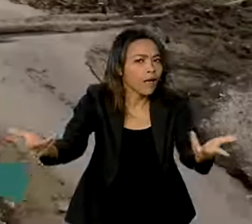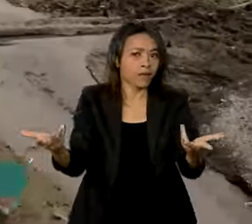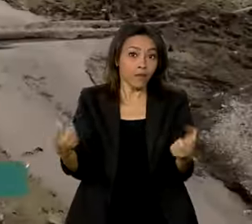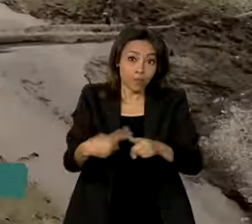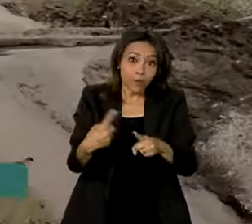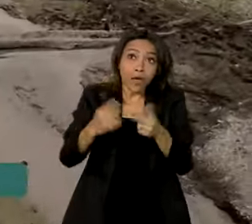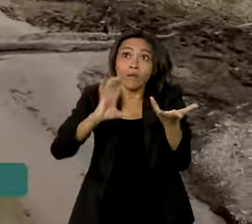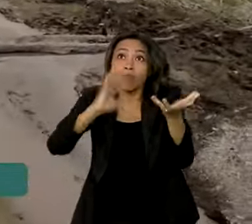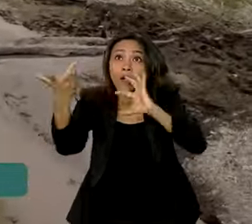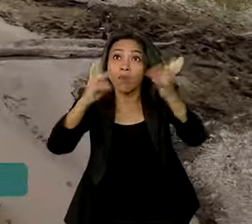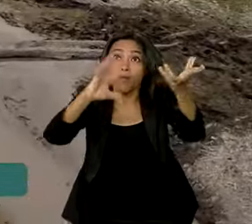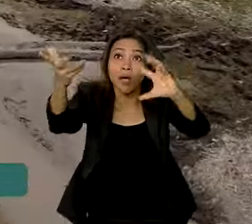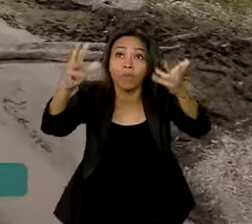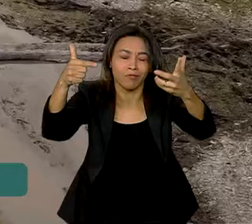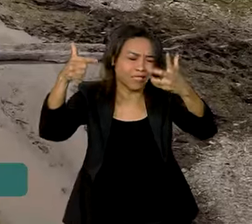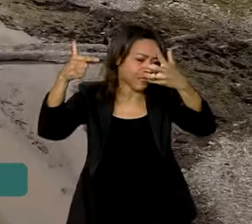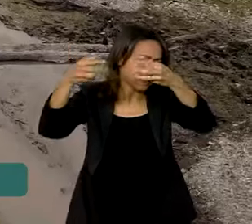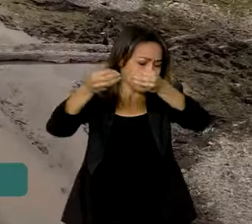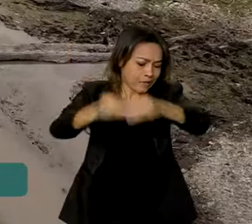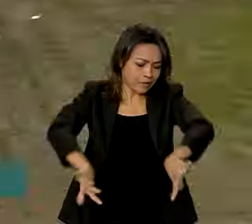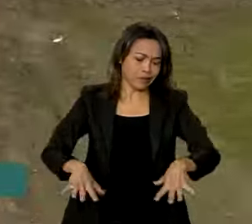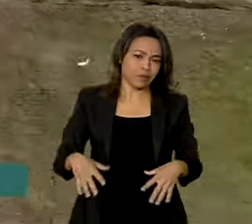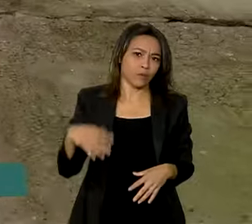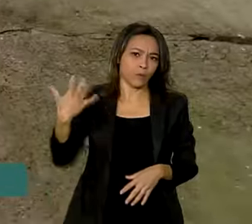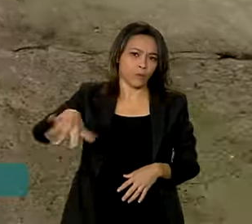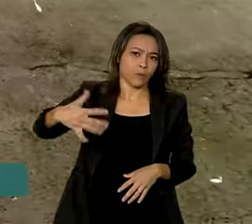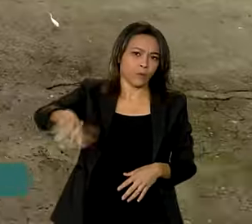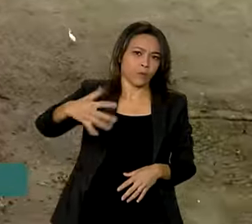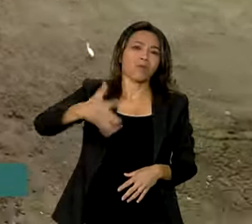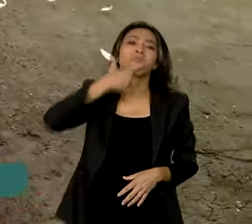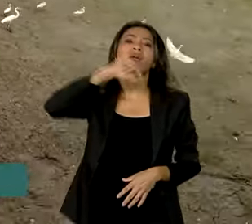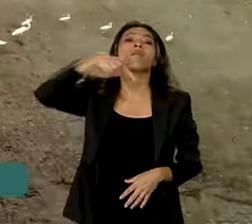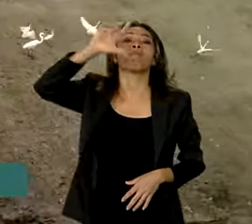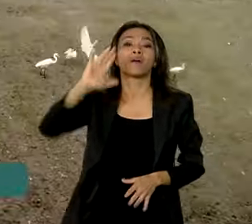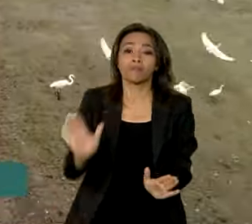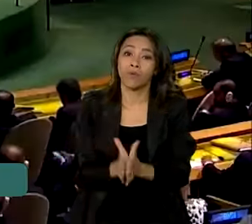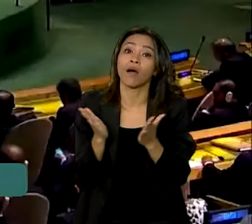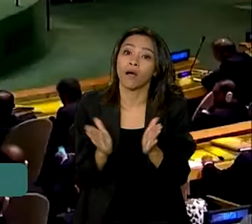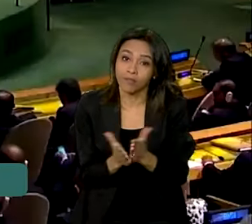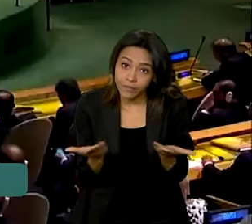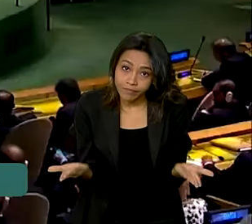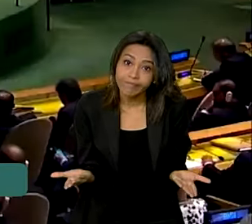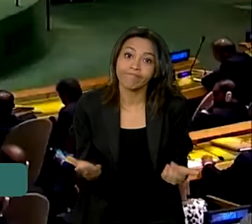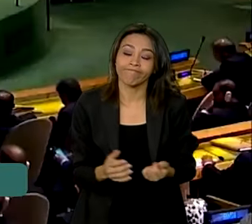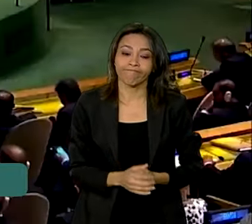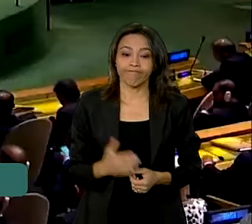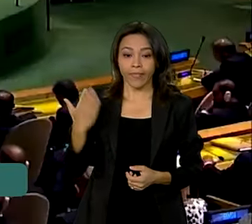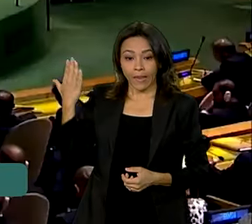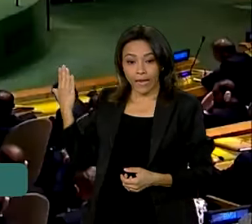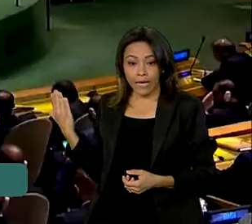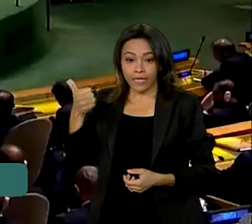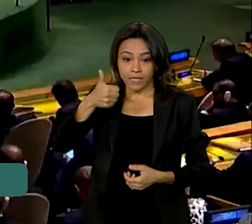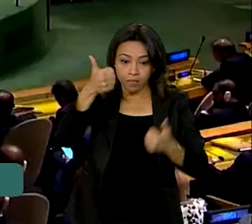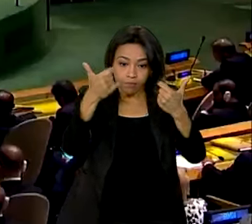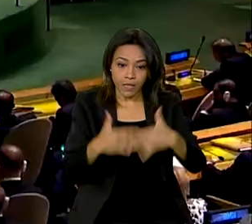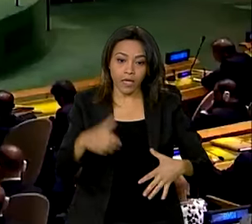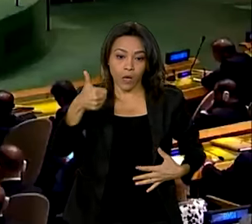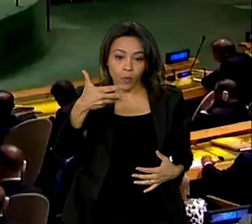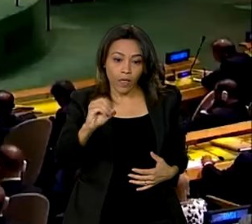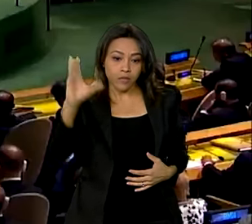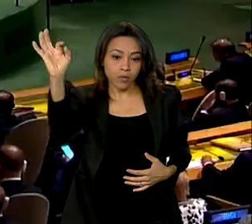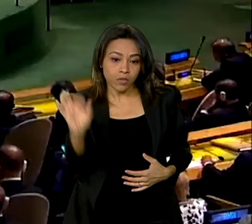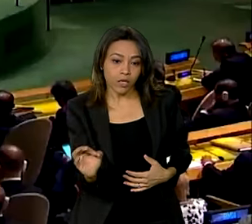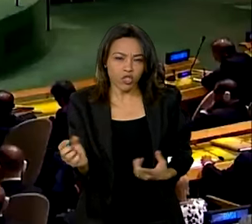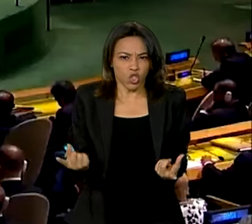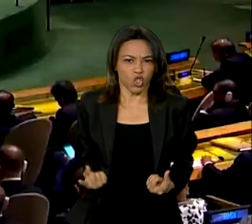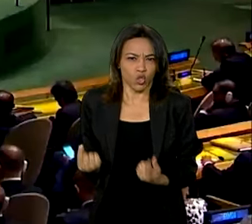climáticos extremos tendem a afetar mais duramente os mais pobres. Os 10% mais ricos da população mundial